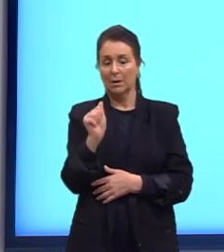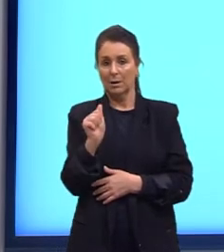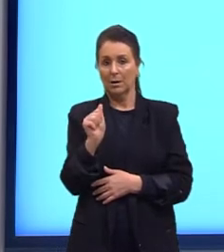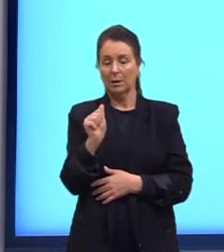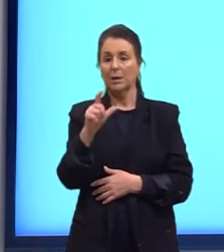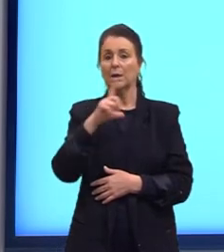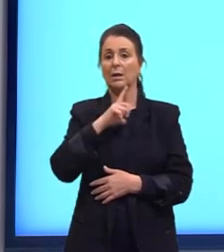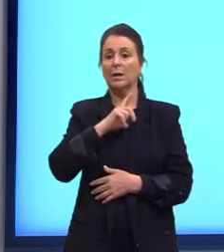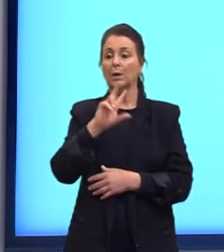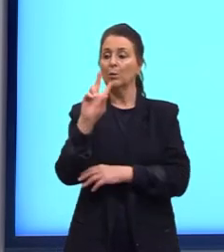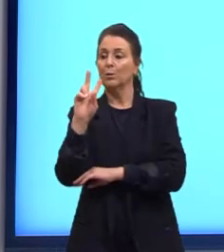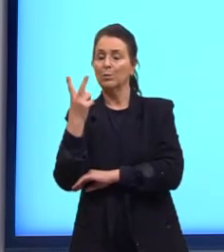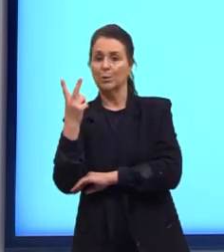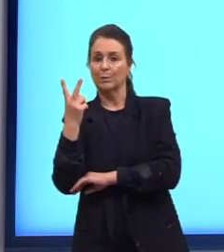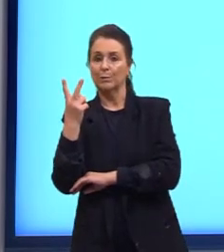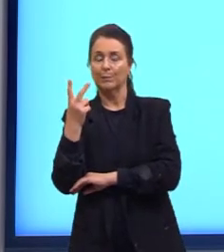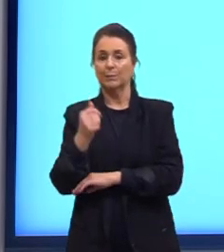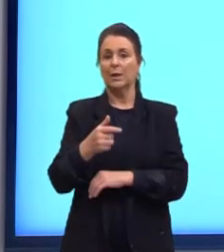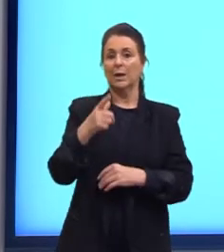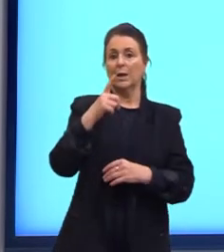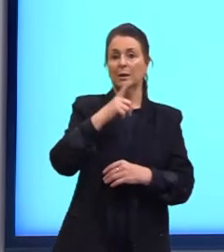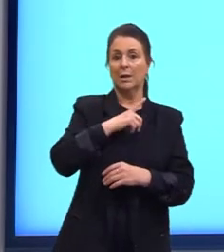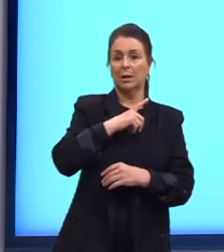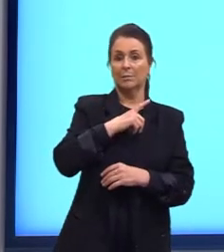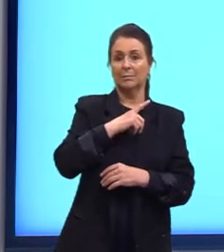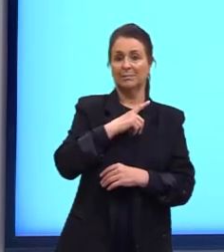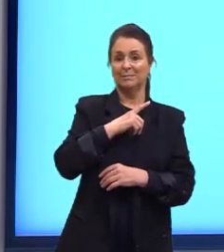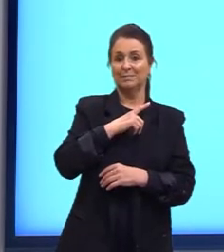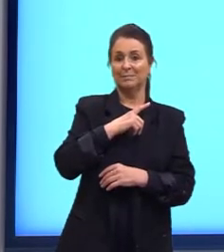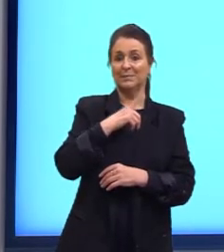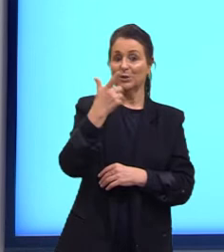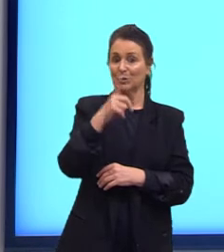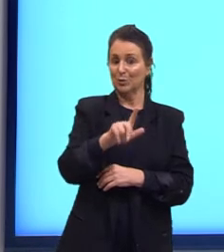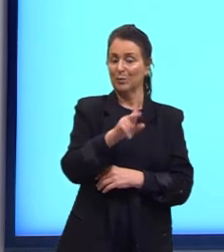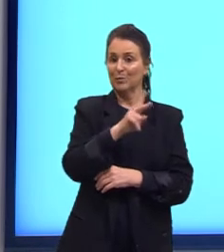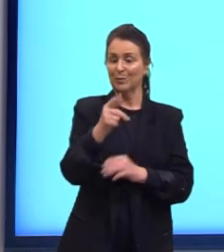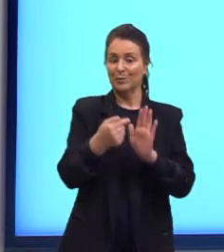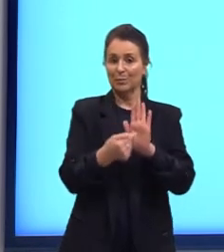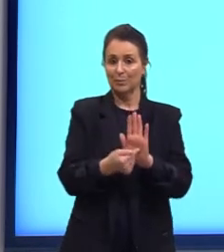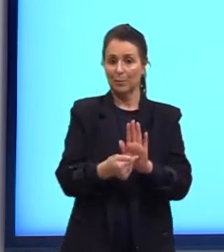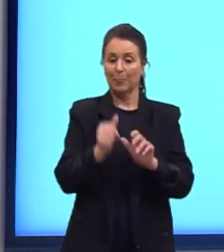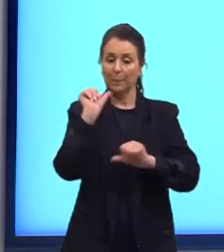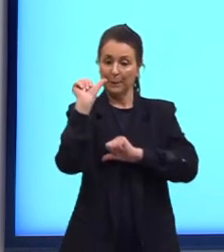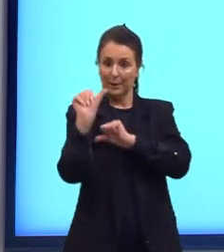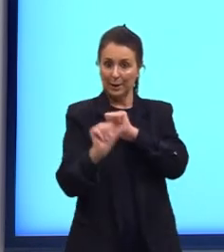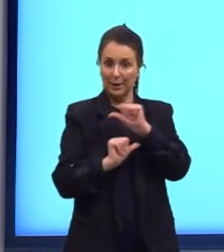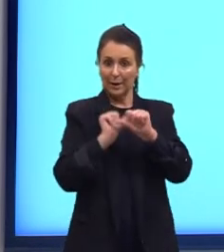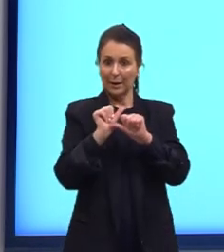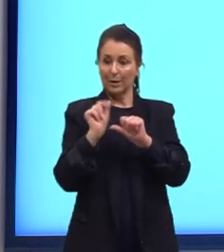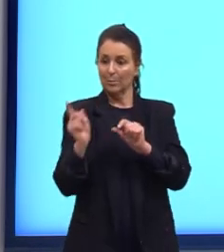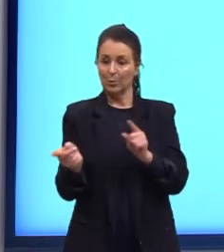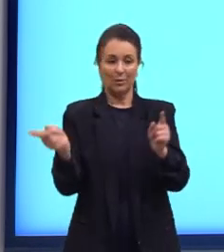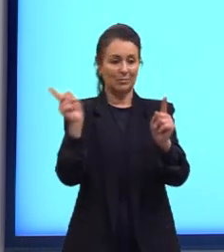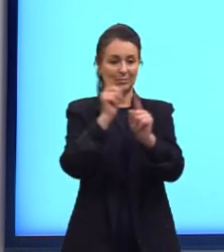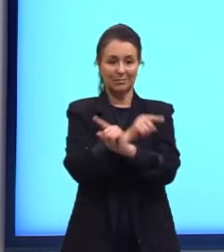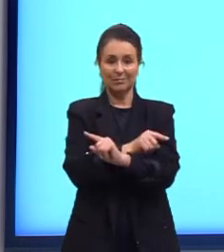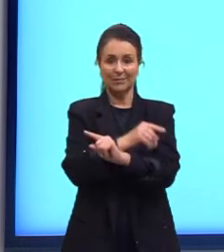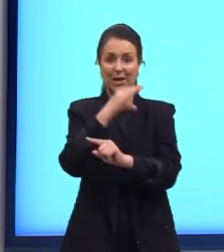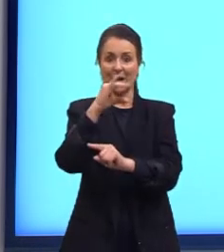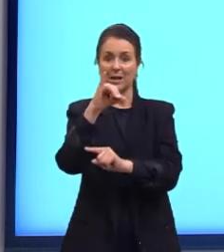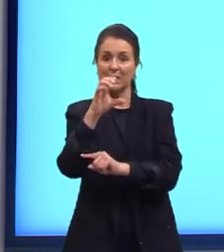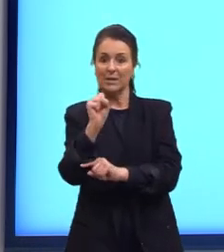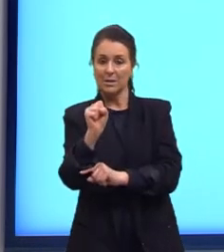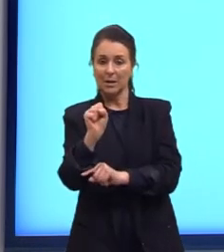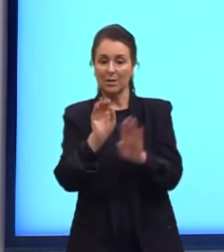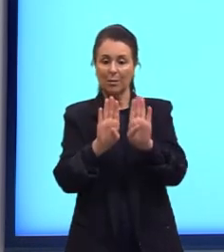hidrogênio. Aqui eu tenho hidroxila e eu tenho hidrogênio. Então, é quando ele muda de posição. A cis está no mesmo plano.